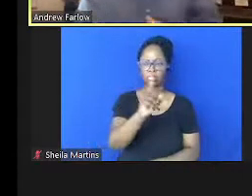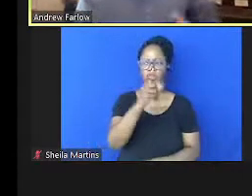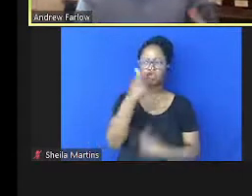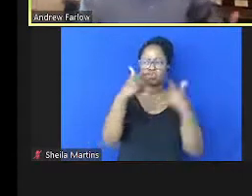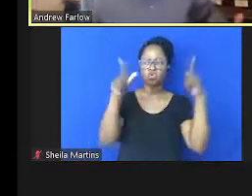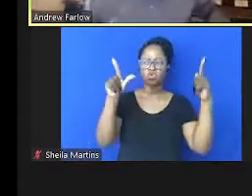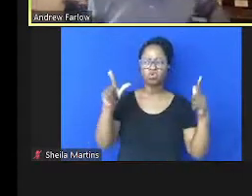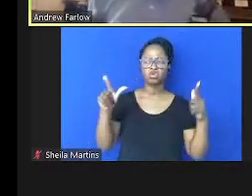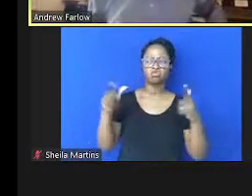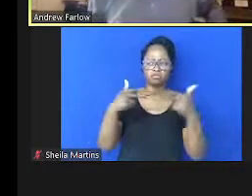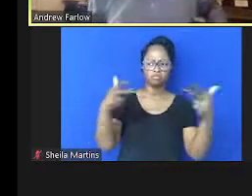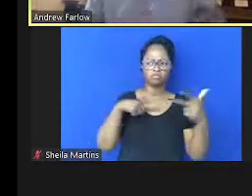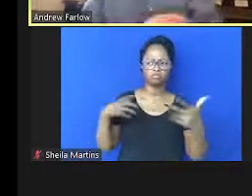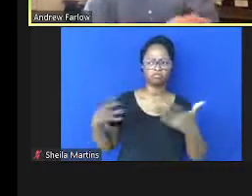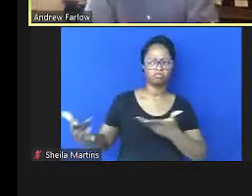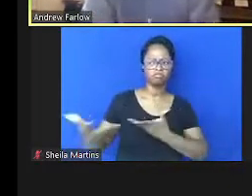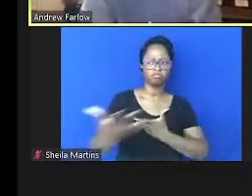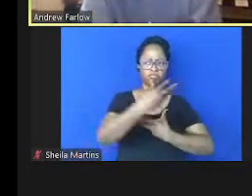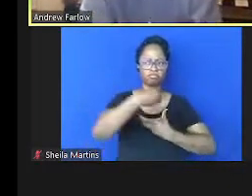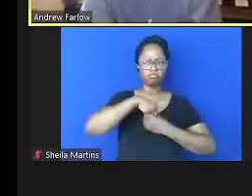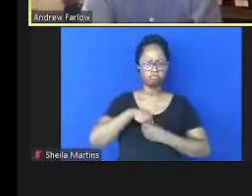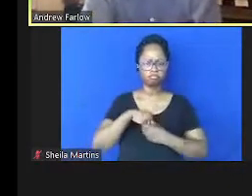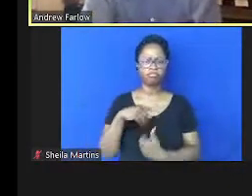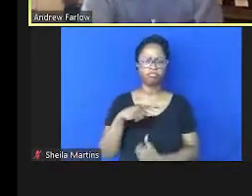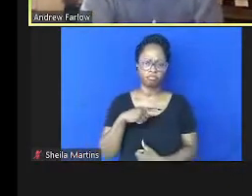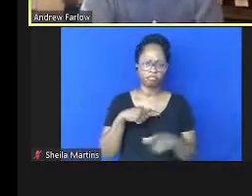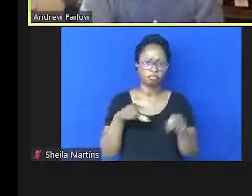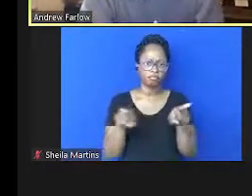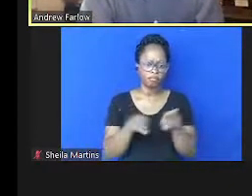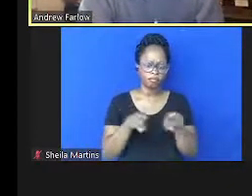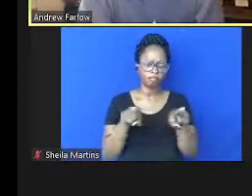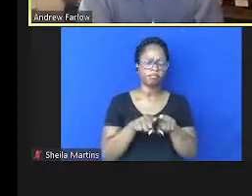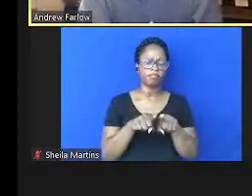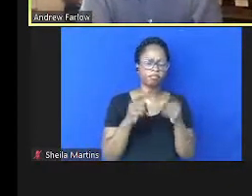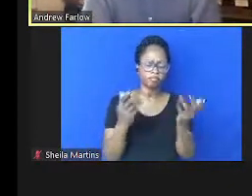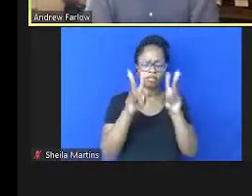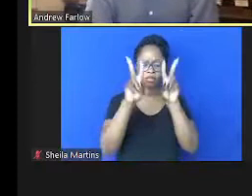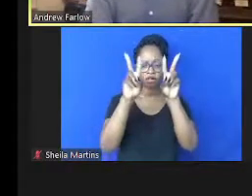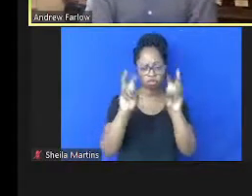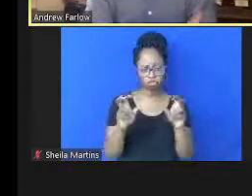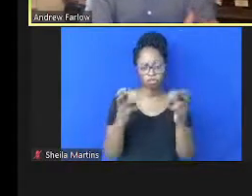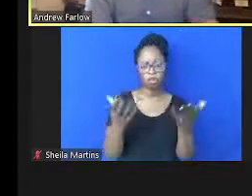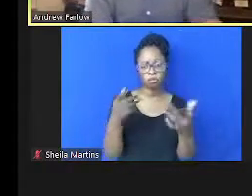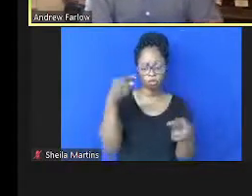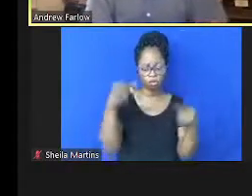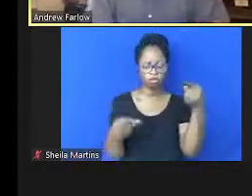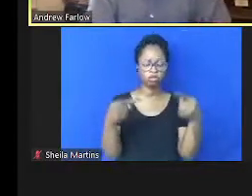incluindo o vírus é também sobre política